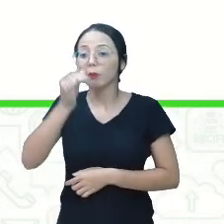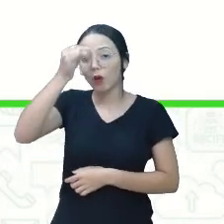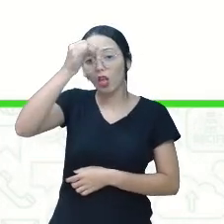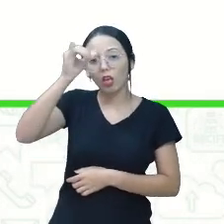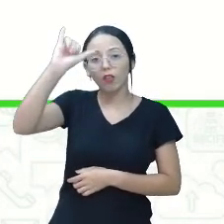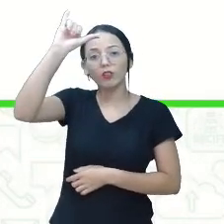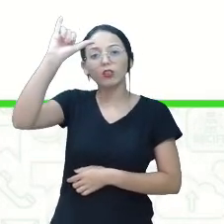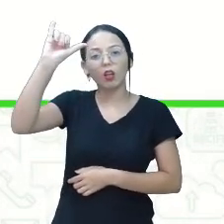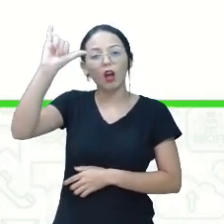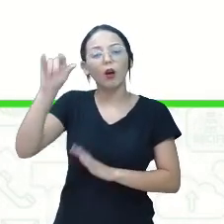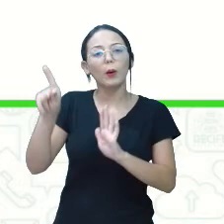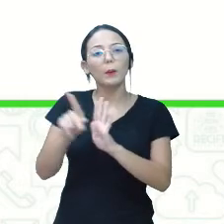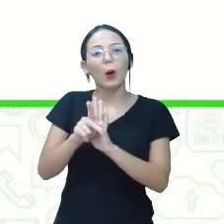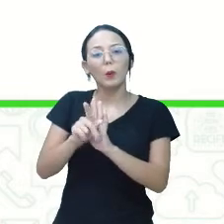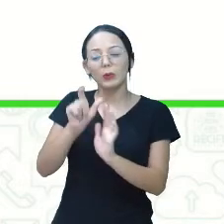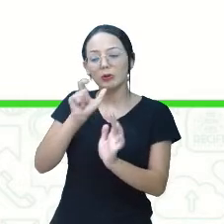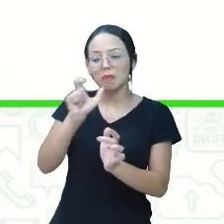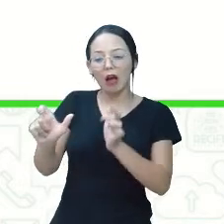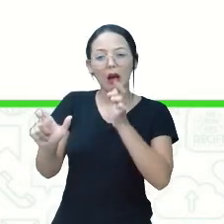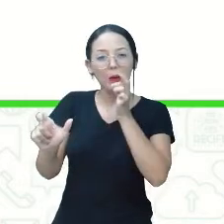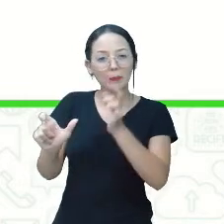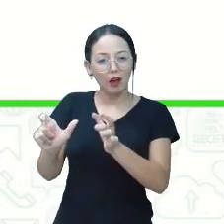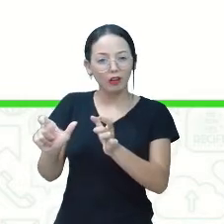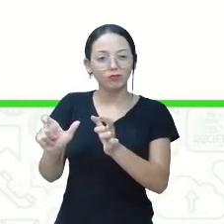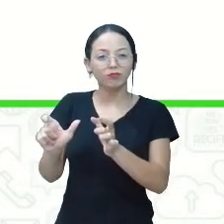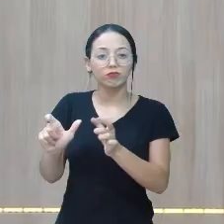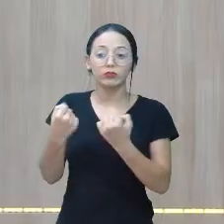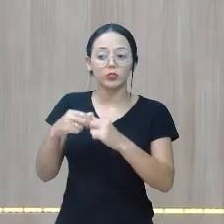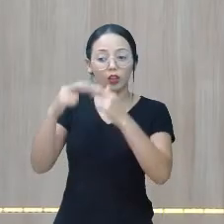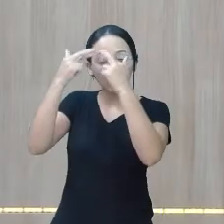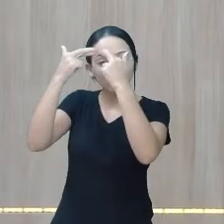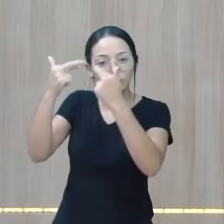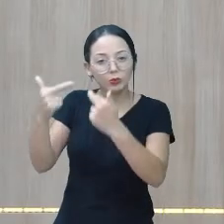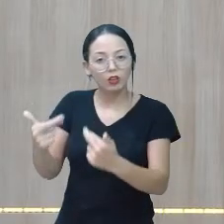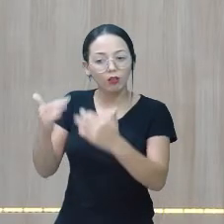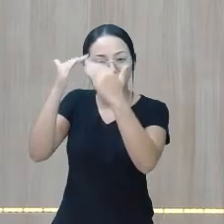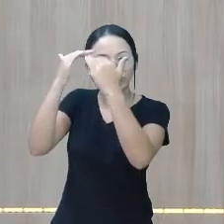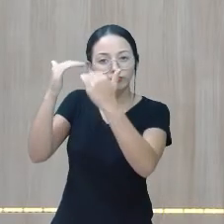esses atos ofensivos. Respeitem.